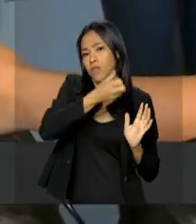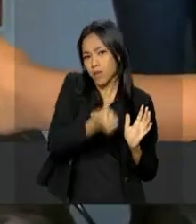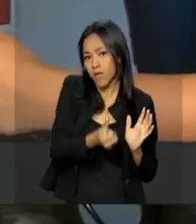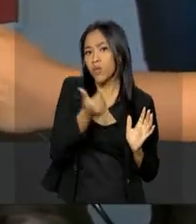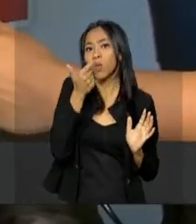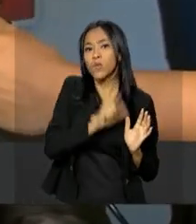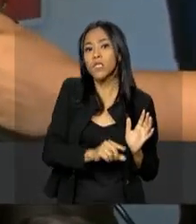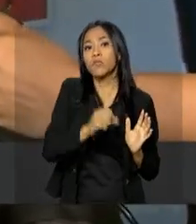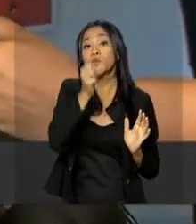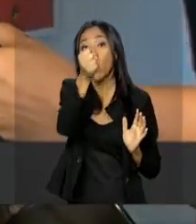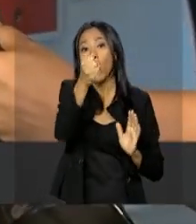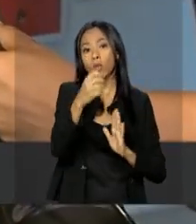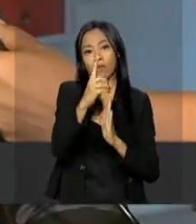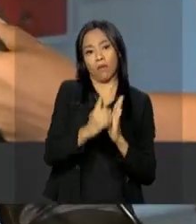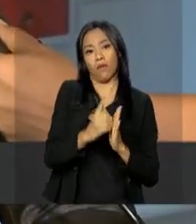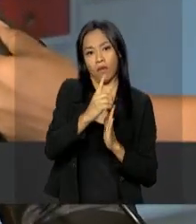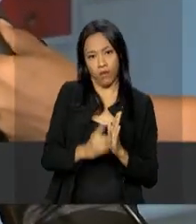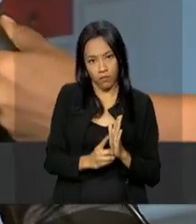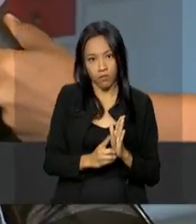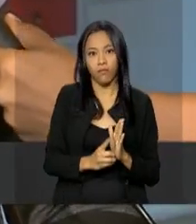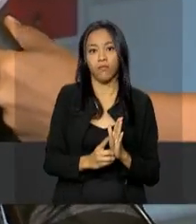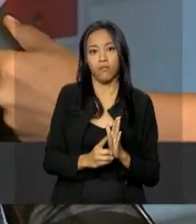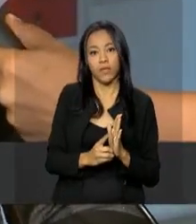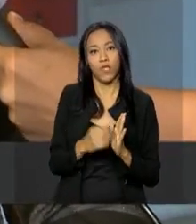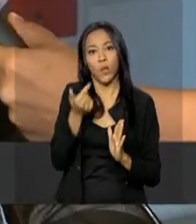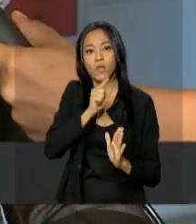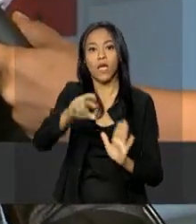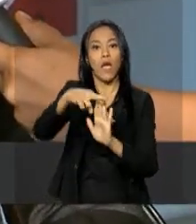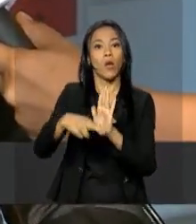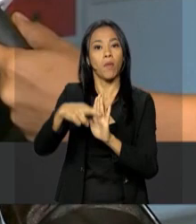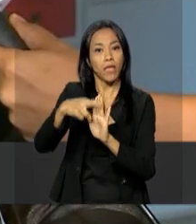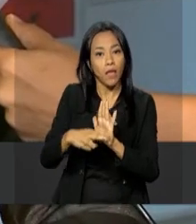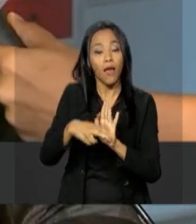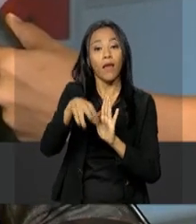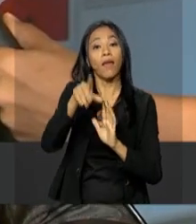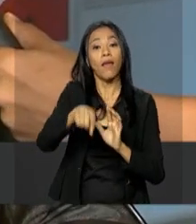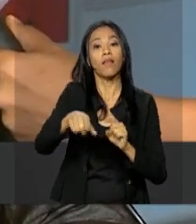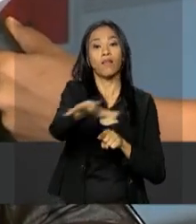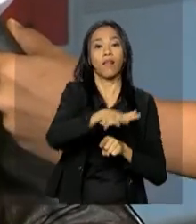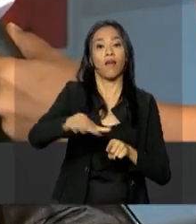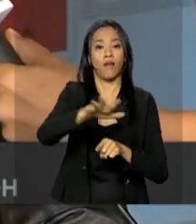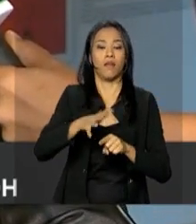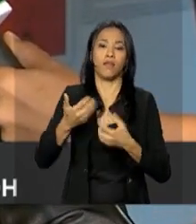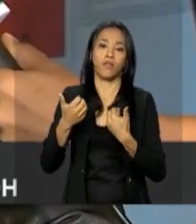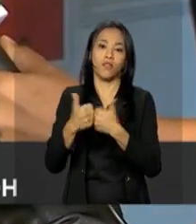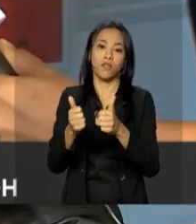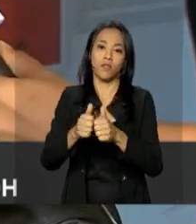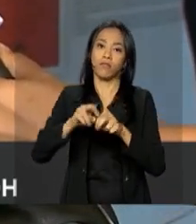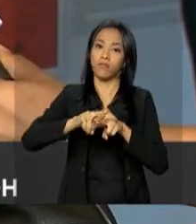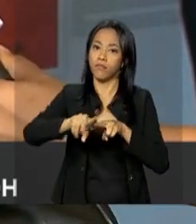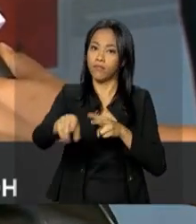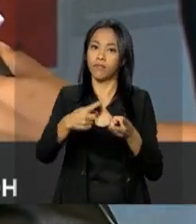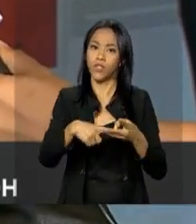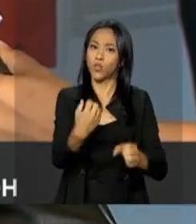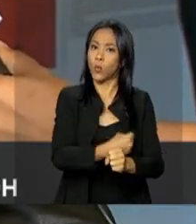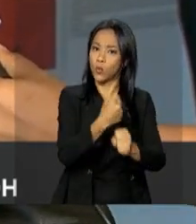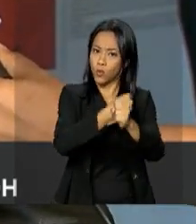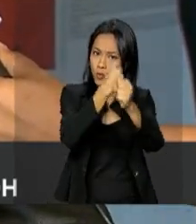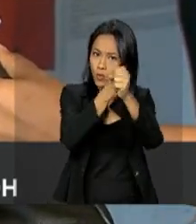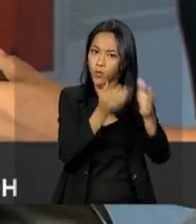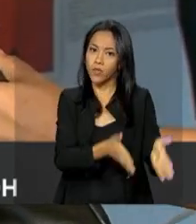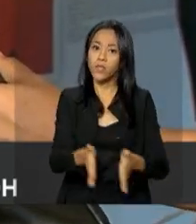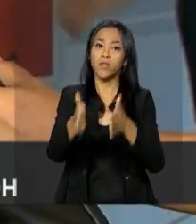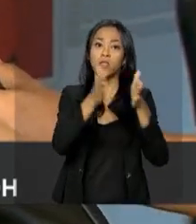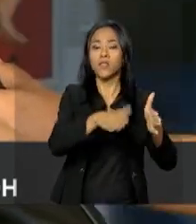decretos regulamentadores, que são da área de transporte, de edificações, de